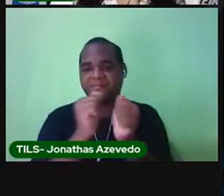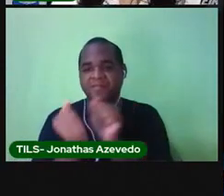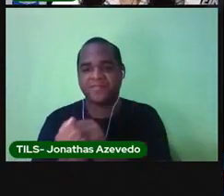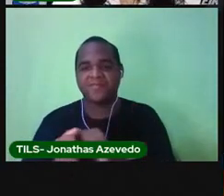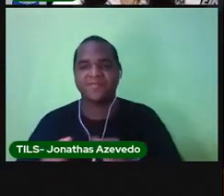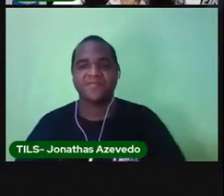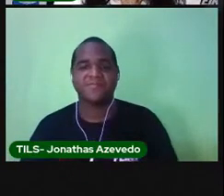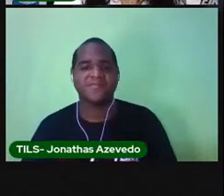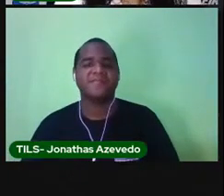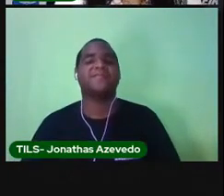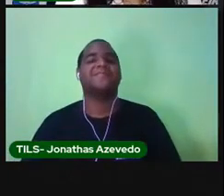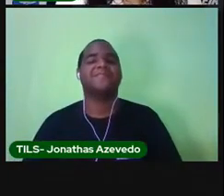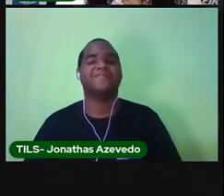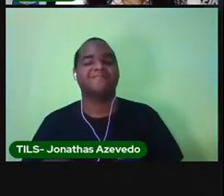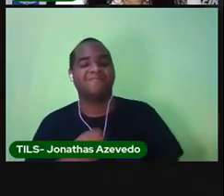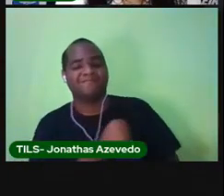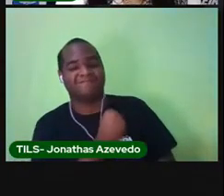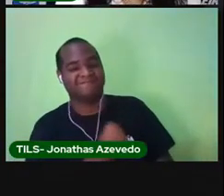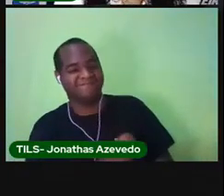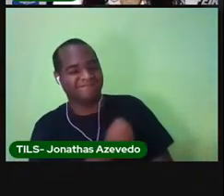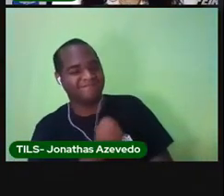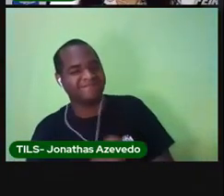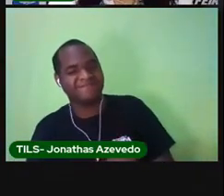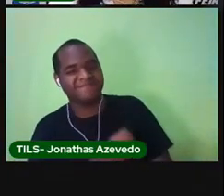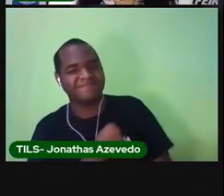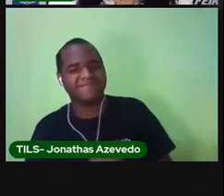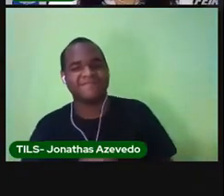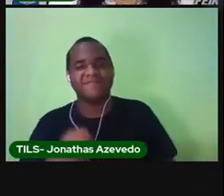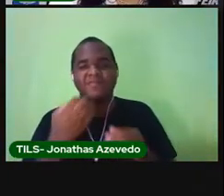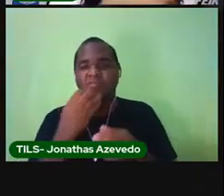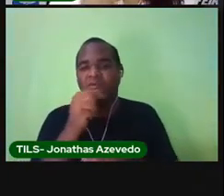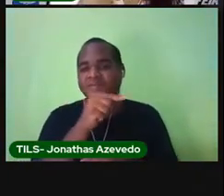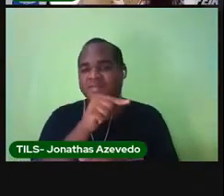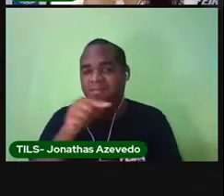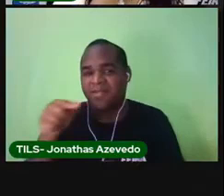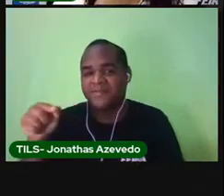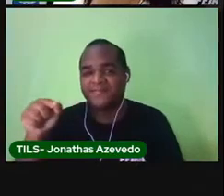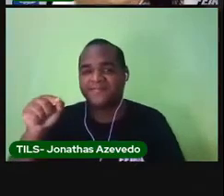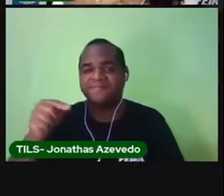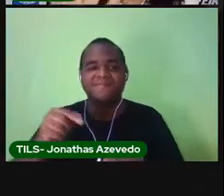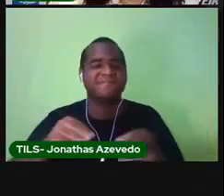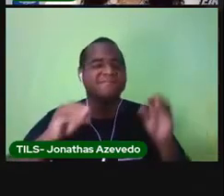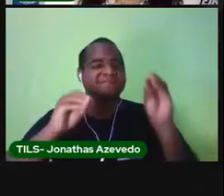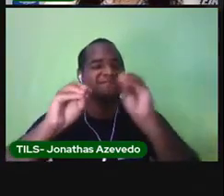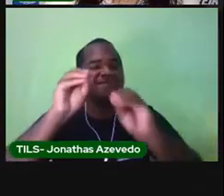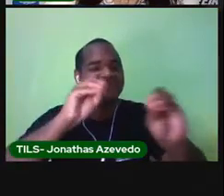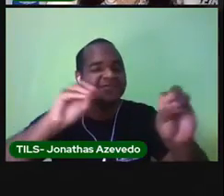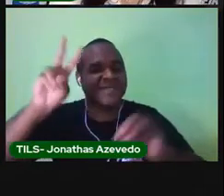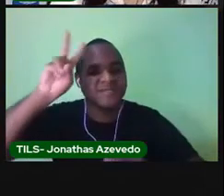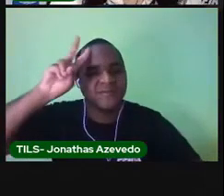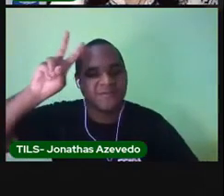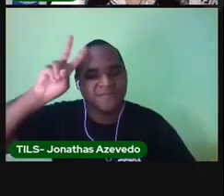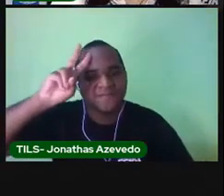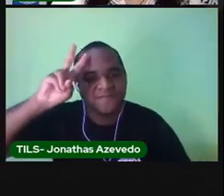Eu vou sentir muita saudade de vocês. Um bom final de semana, ó. Até segunda.